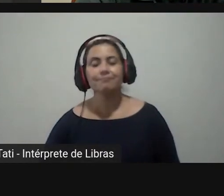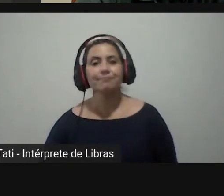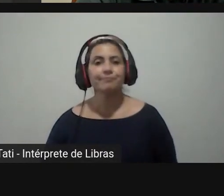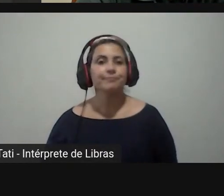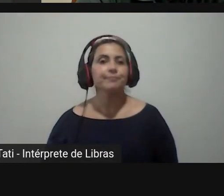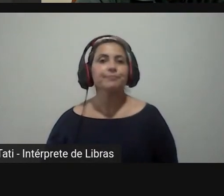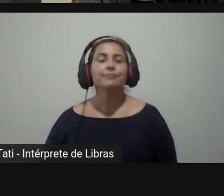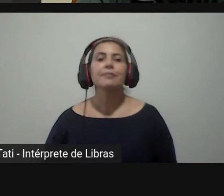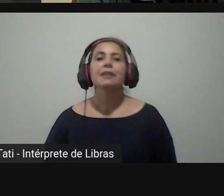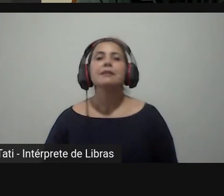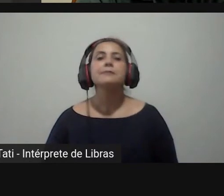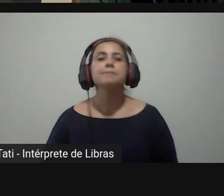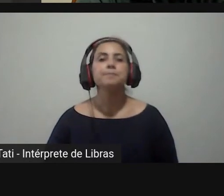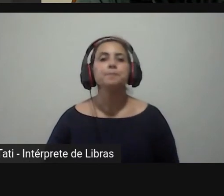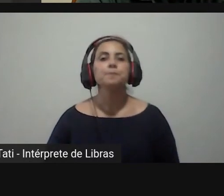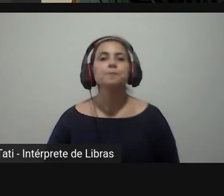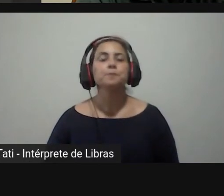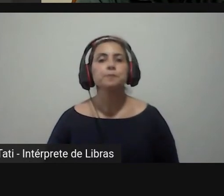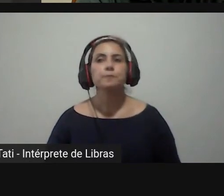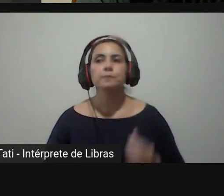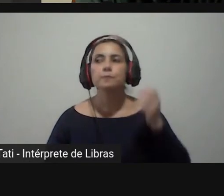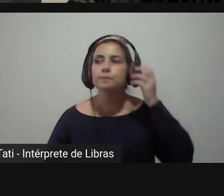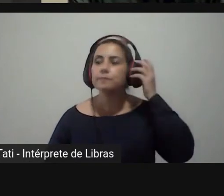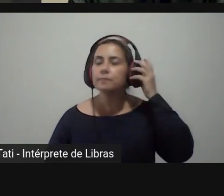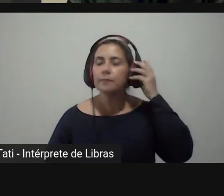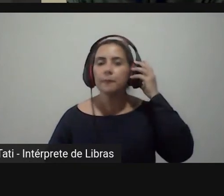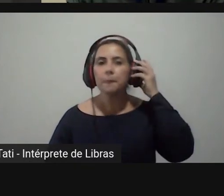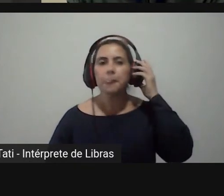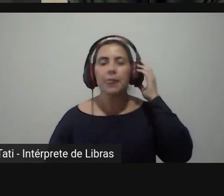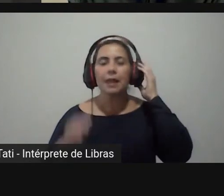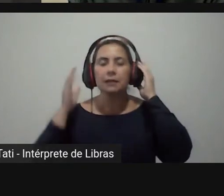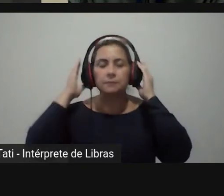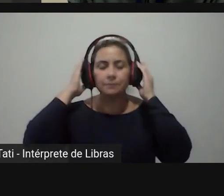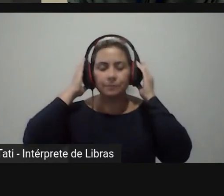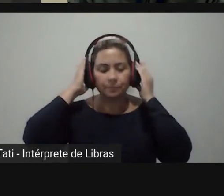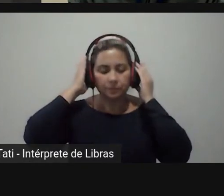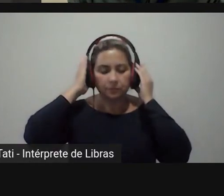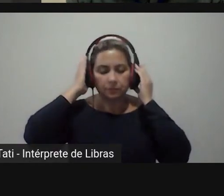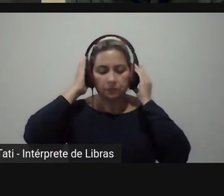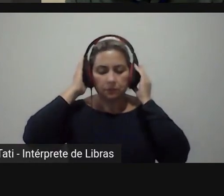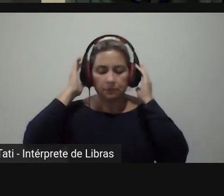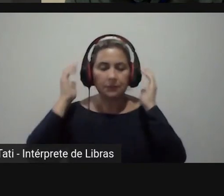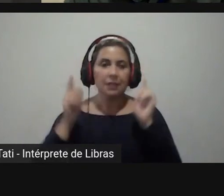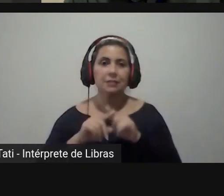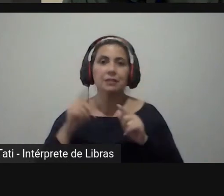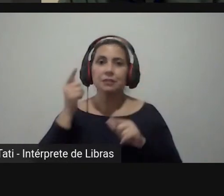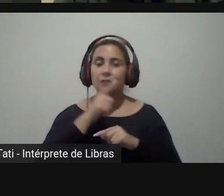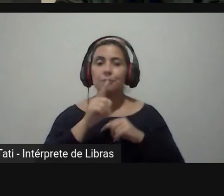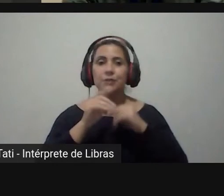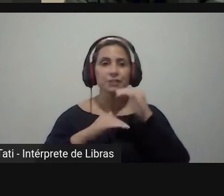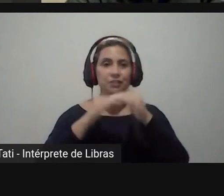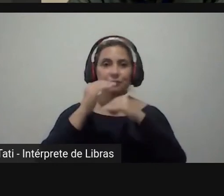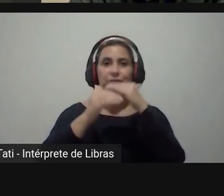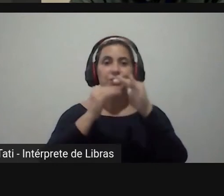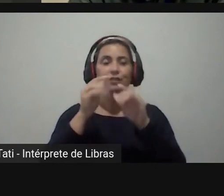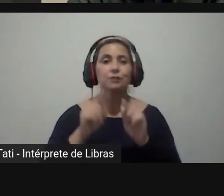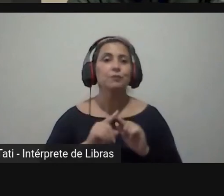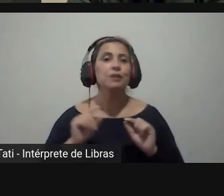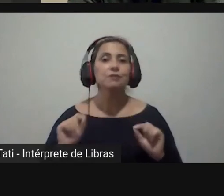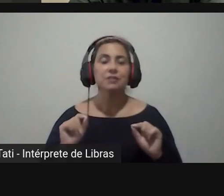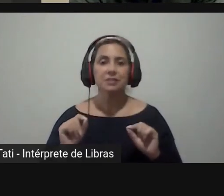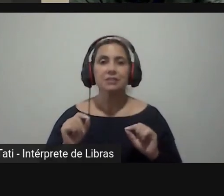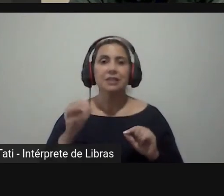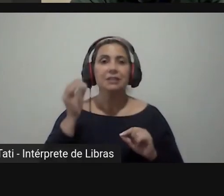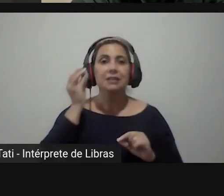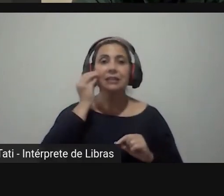Quer comentar Sérgio? Eu acho que o segredo para a gente dar um avanço no banco de ideias seria o seguinte seria simular o que